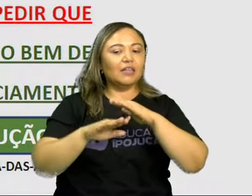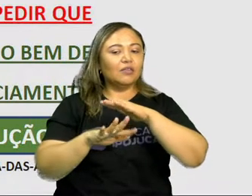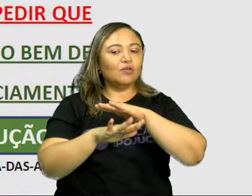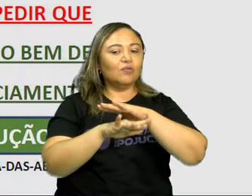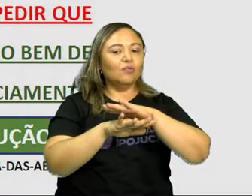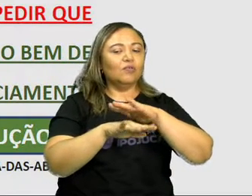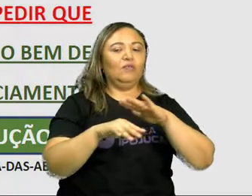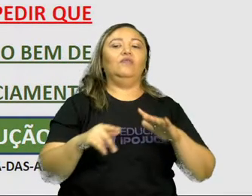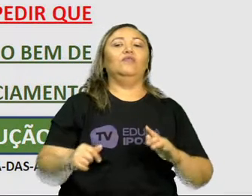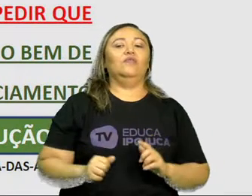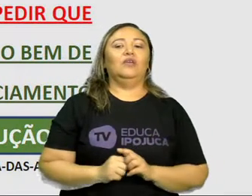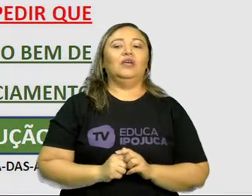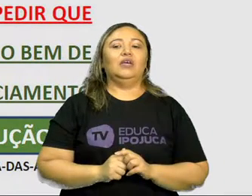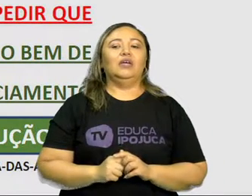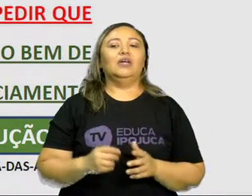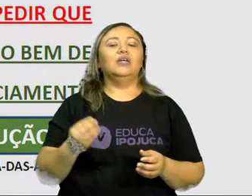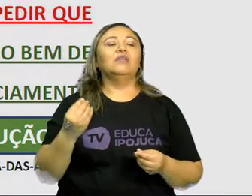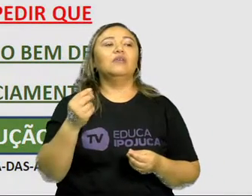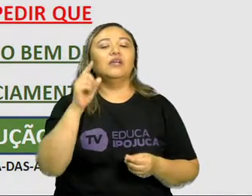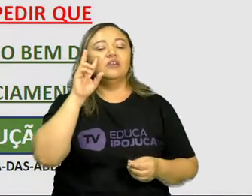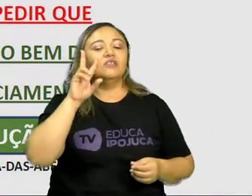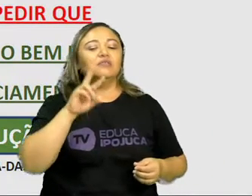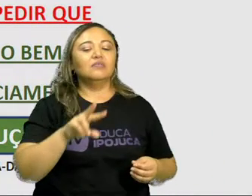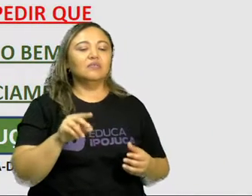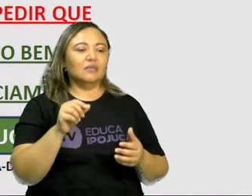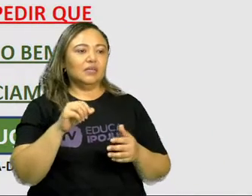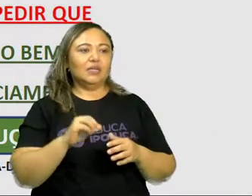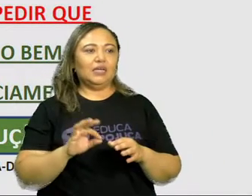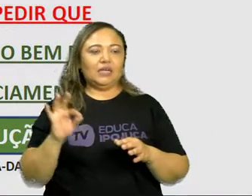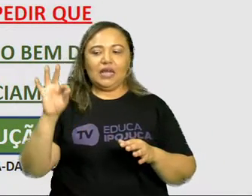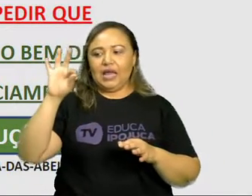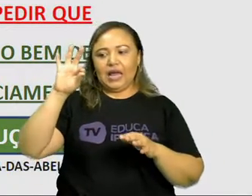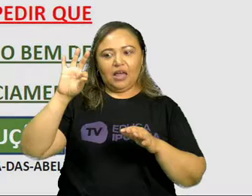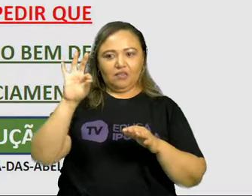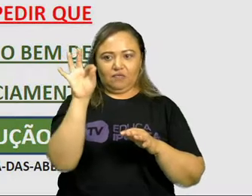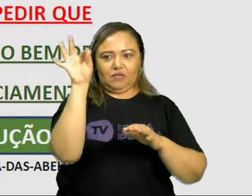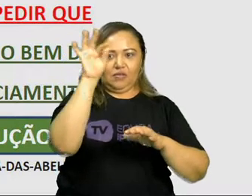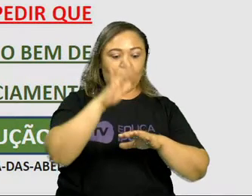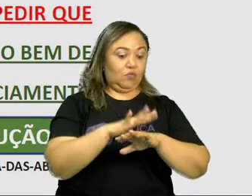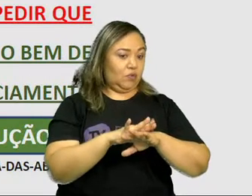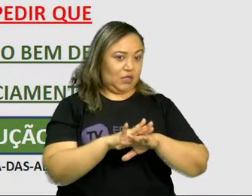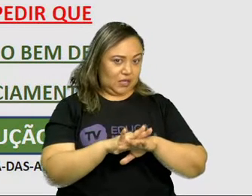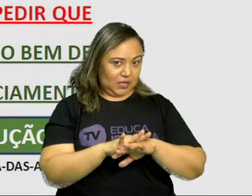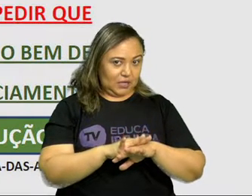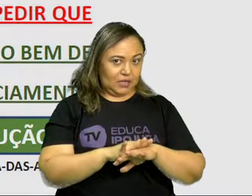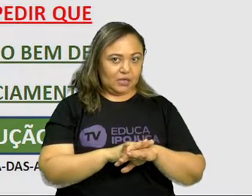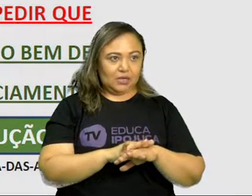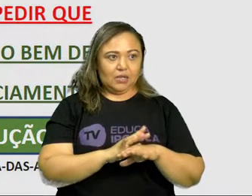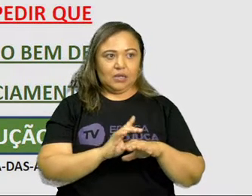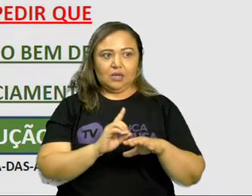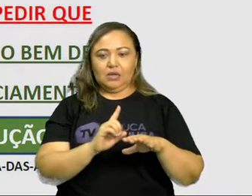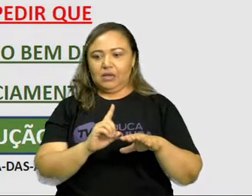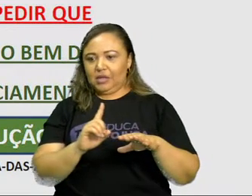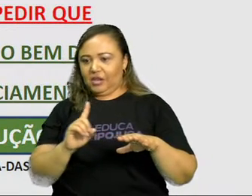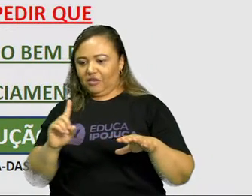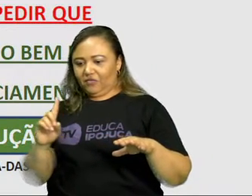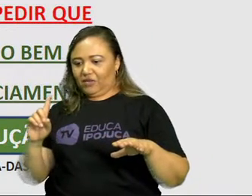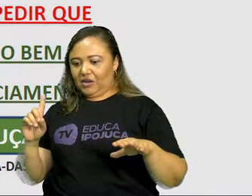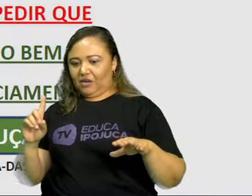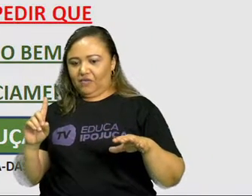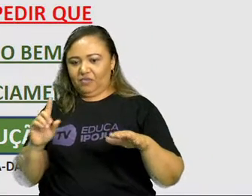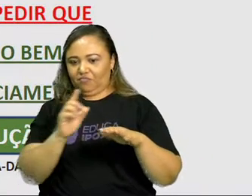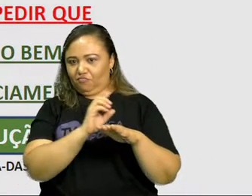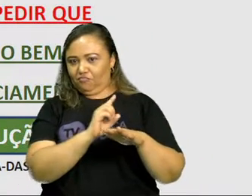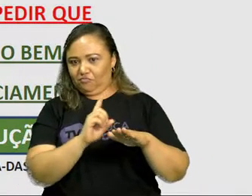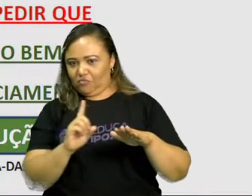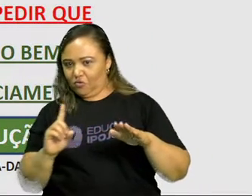incrível. Os cientistas viram que as abelhas infectadas com o vírus passaram a ter menos contato com as outras